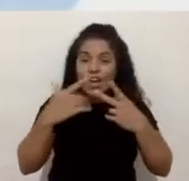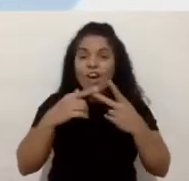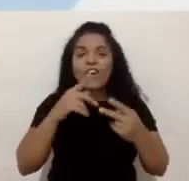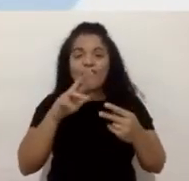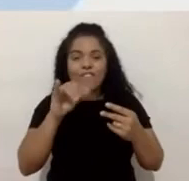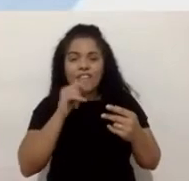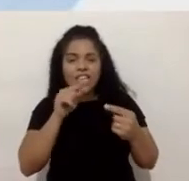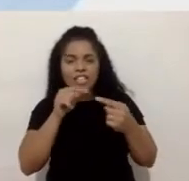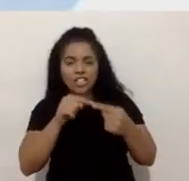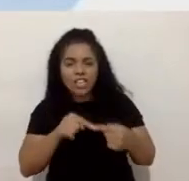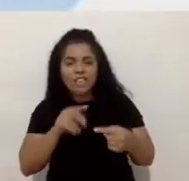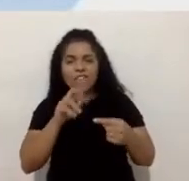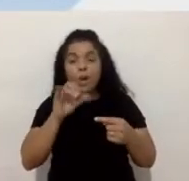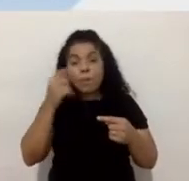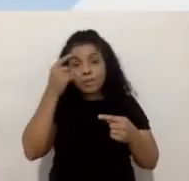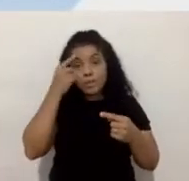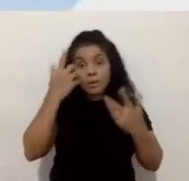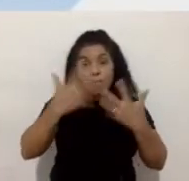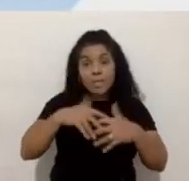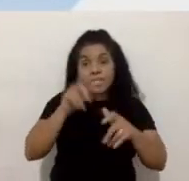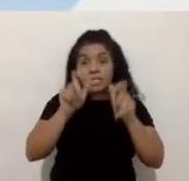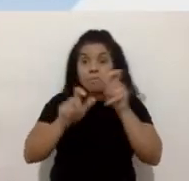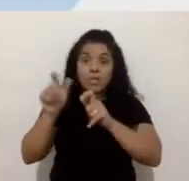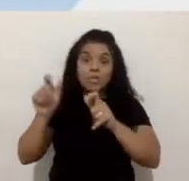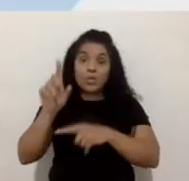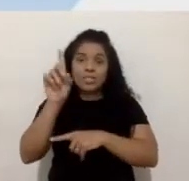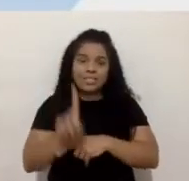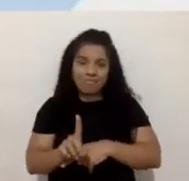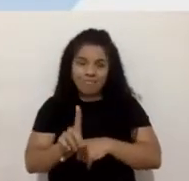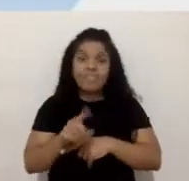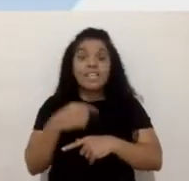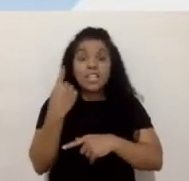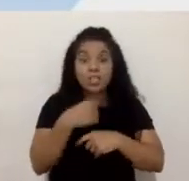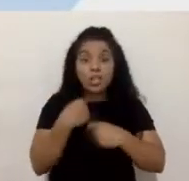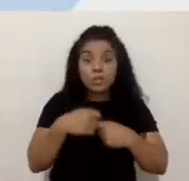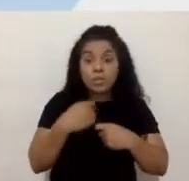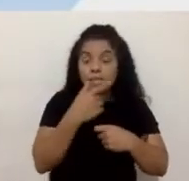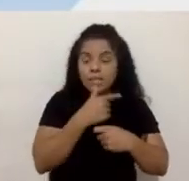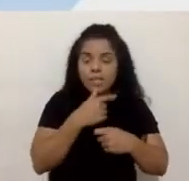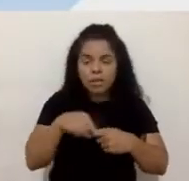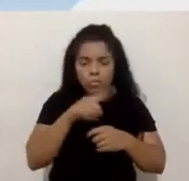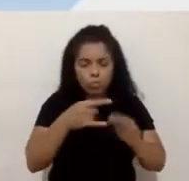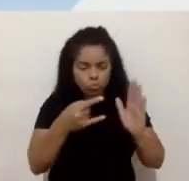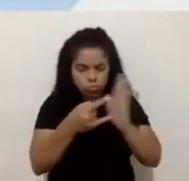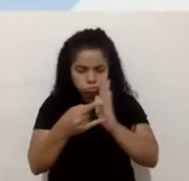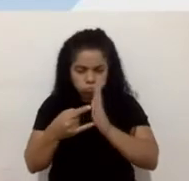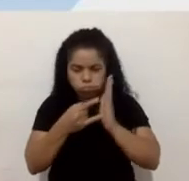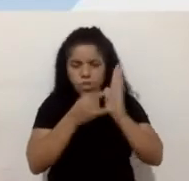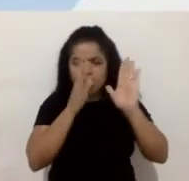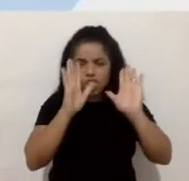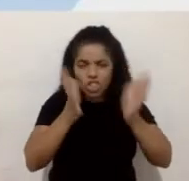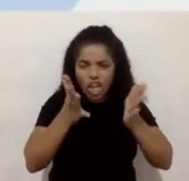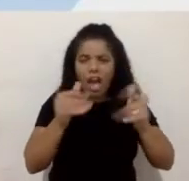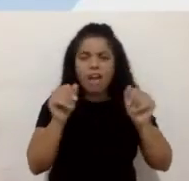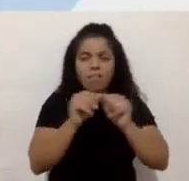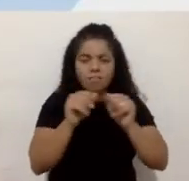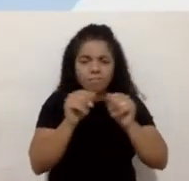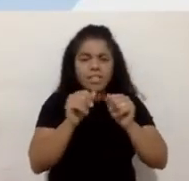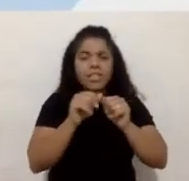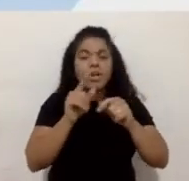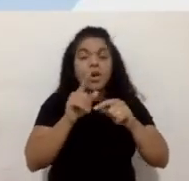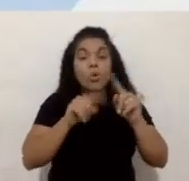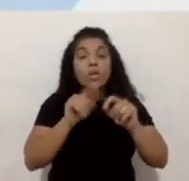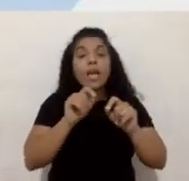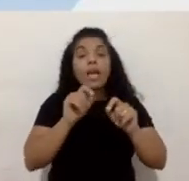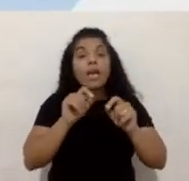pensando nas pessoas com deficiência. A gente precisa que os nossos desenvolvedores já produzam e organizem o código aí de forma a